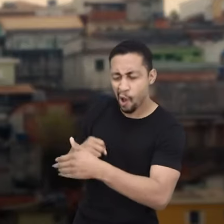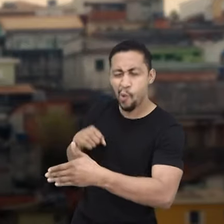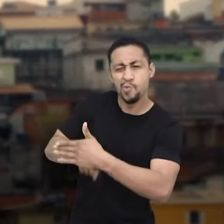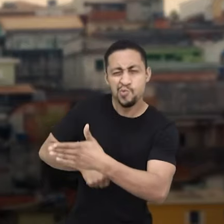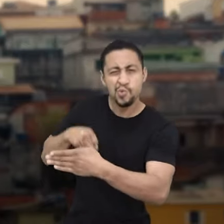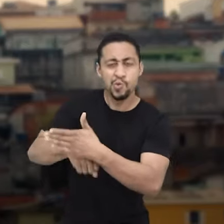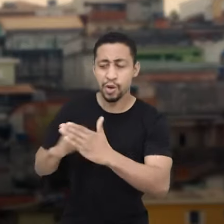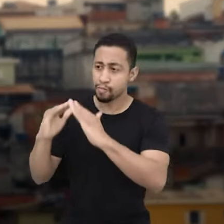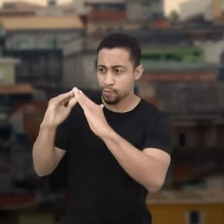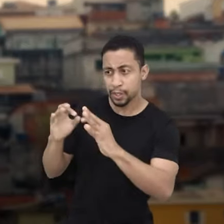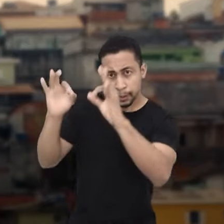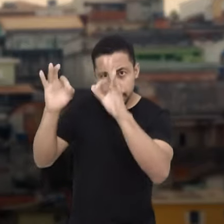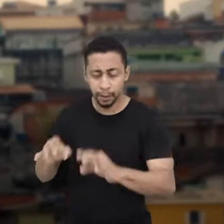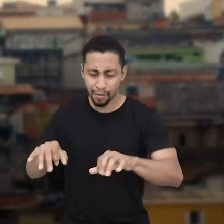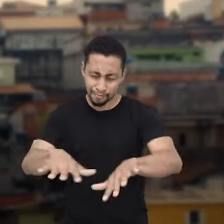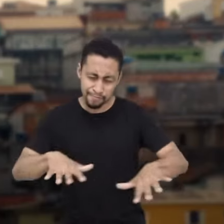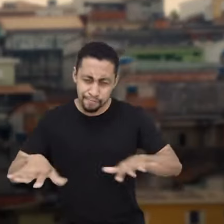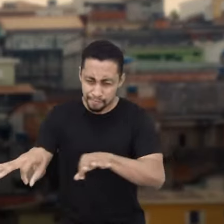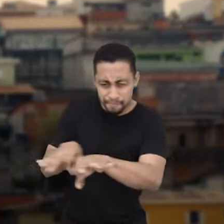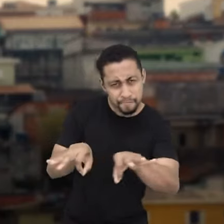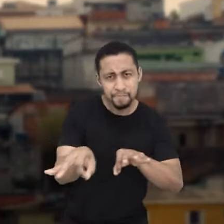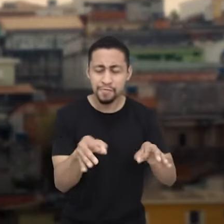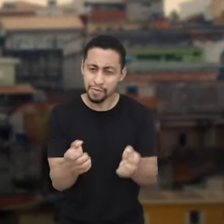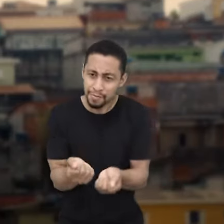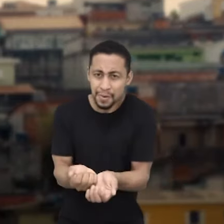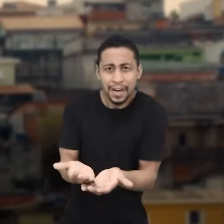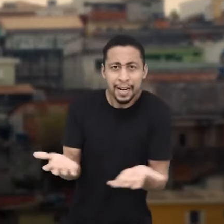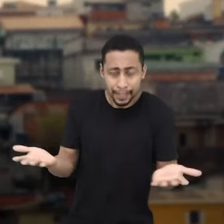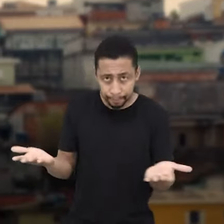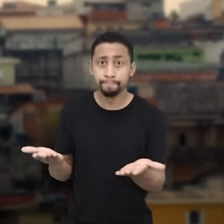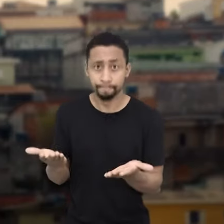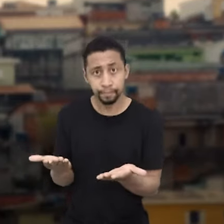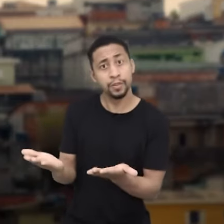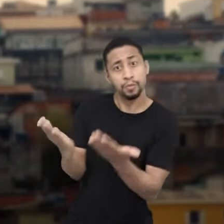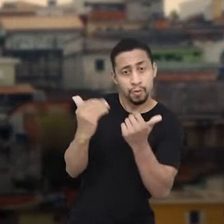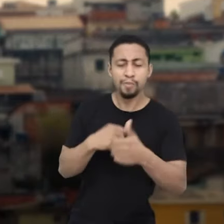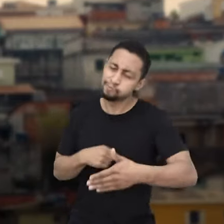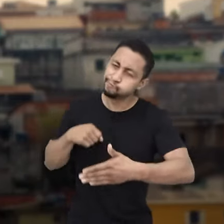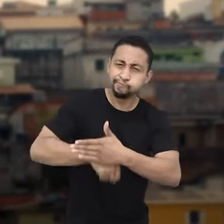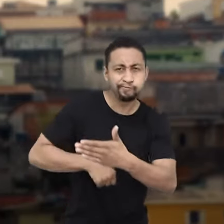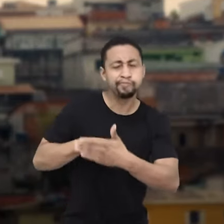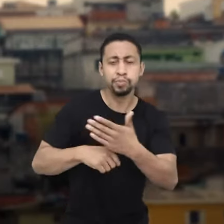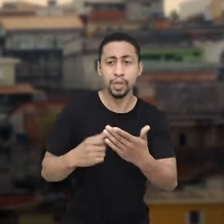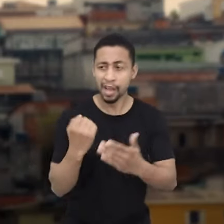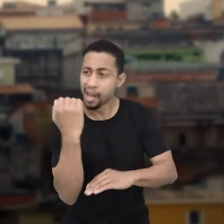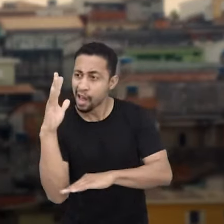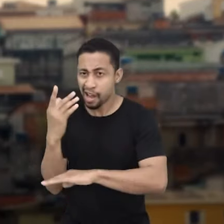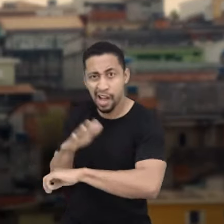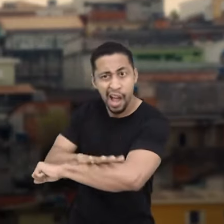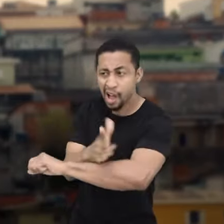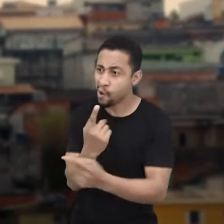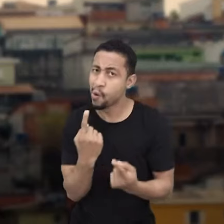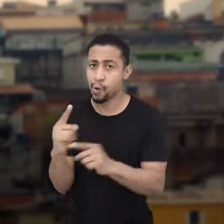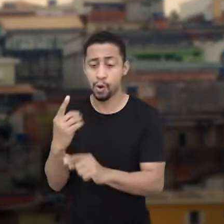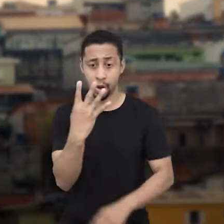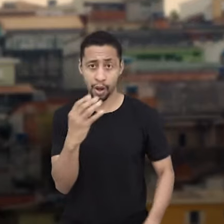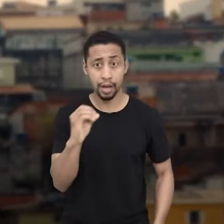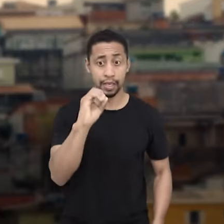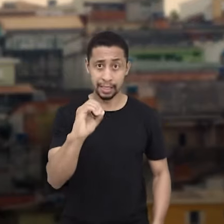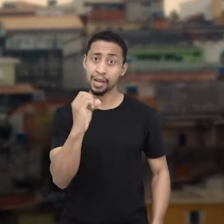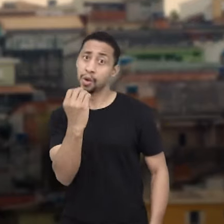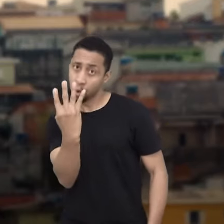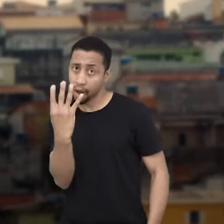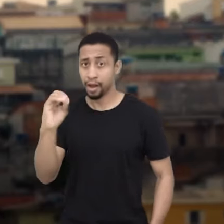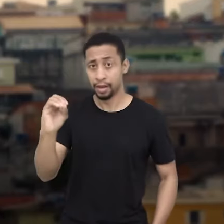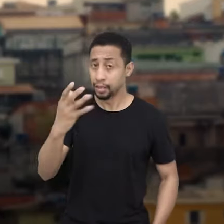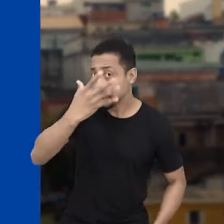anos na luta por moradia digna e por regularização fundiária. Vem comigo, lutar contra o racismo ambiental, 40, 0,